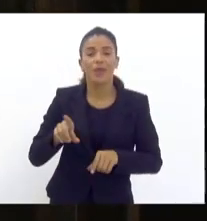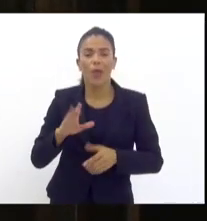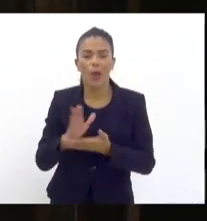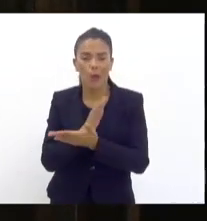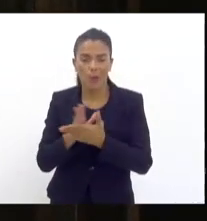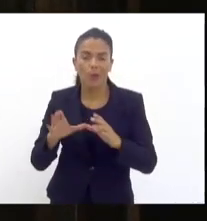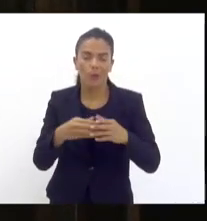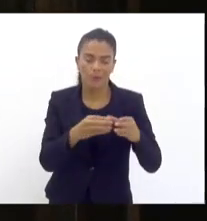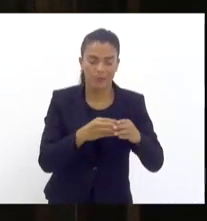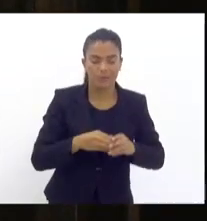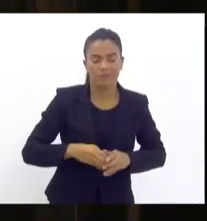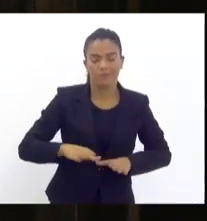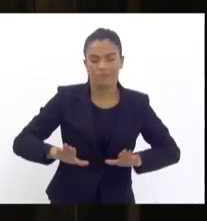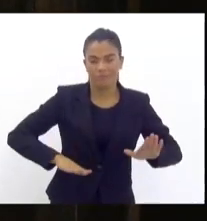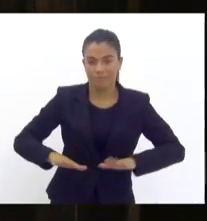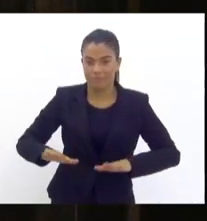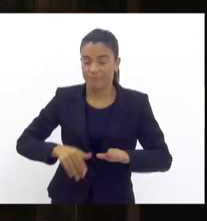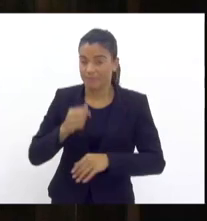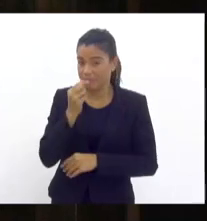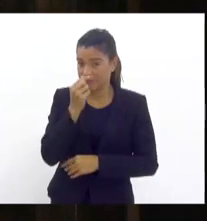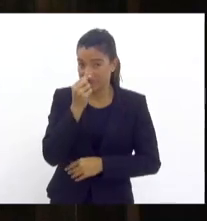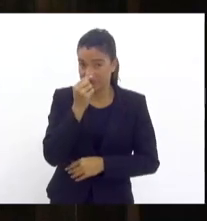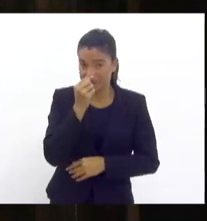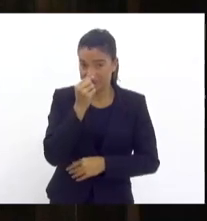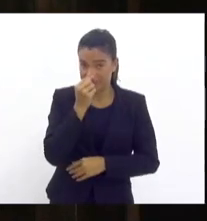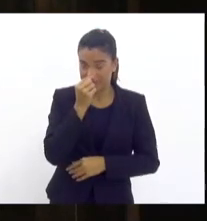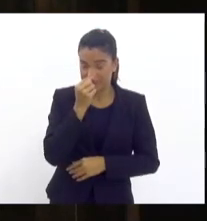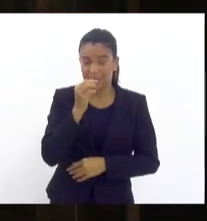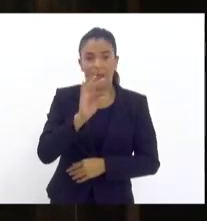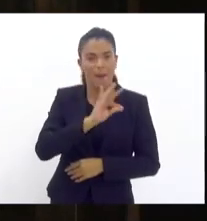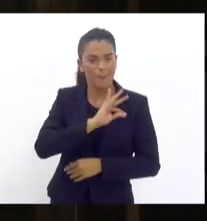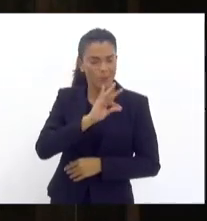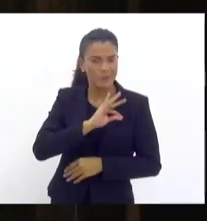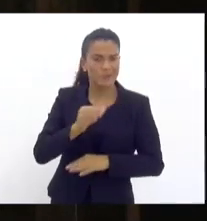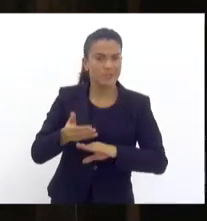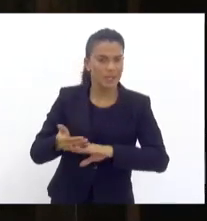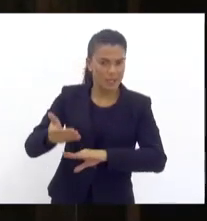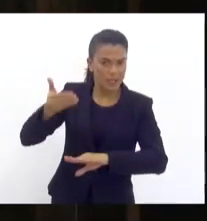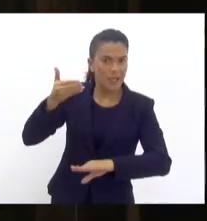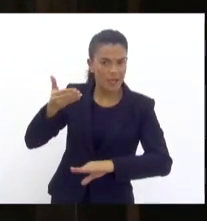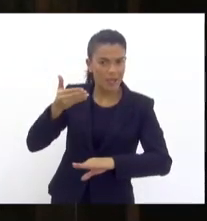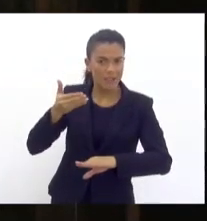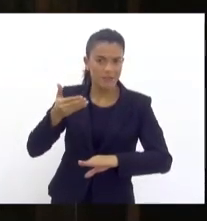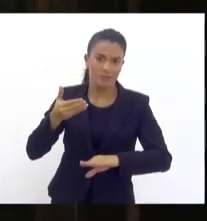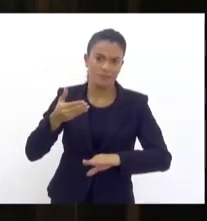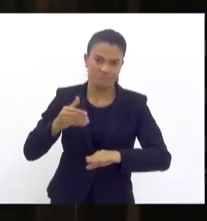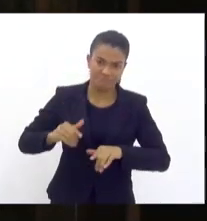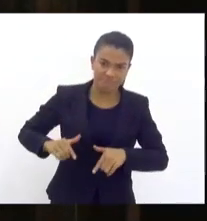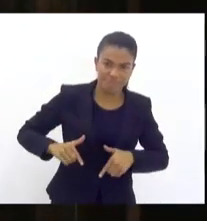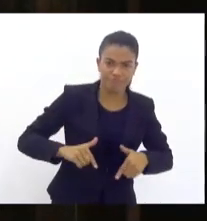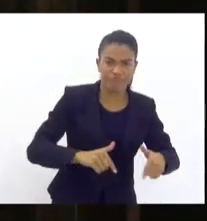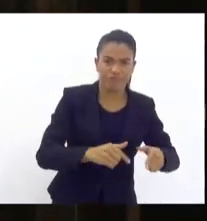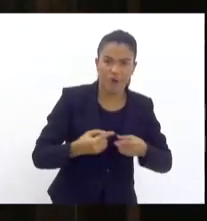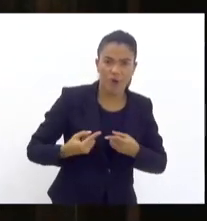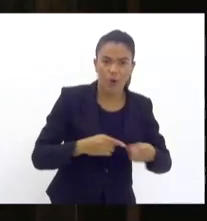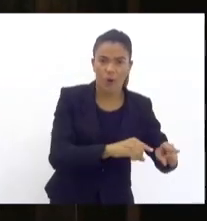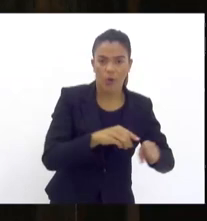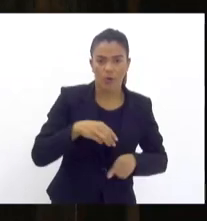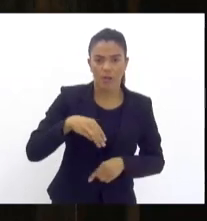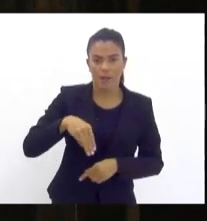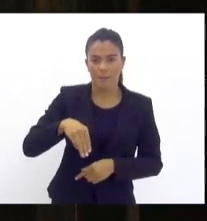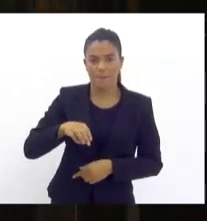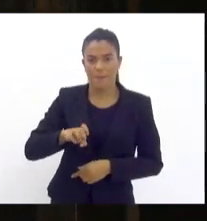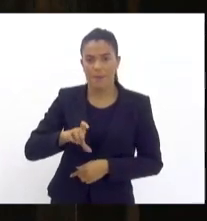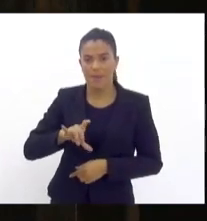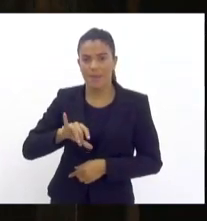e as polícias continuam, do mesmo jeito que atuaram contra a milícia, continuam atuando firmemente